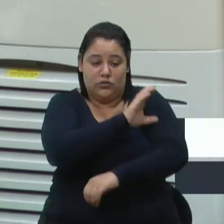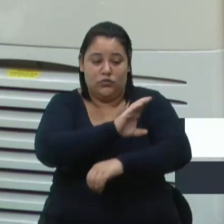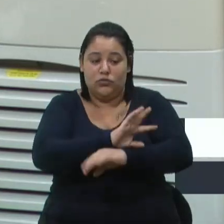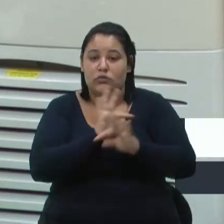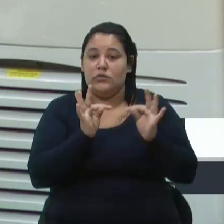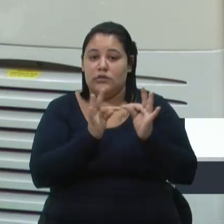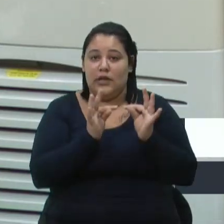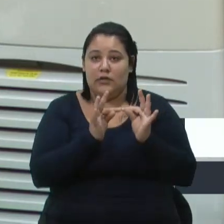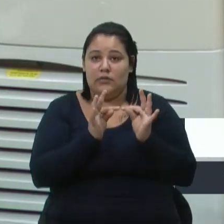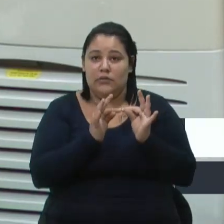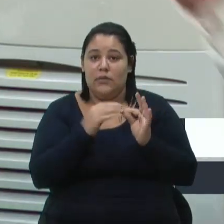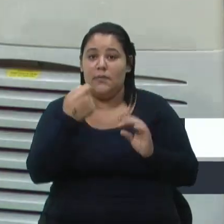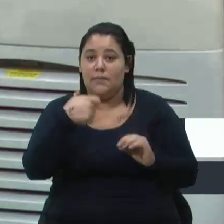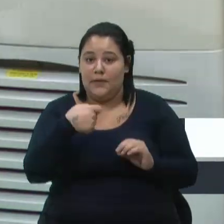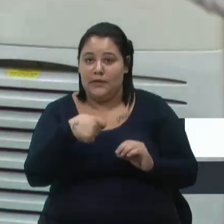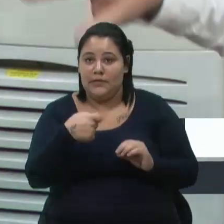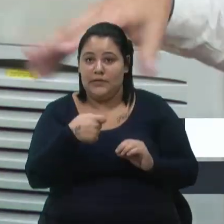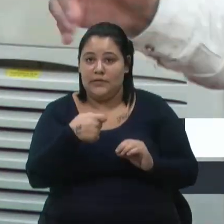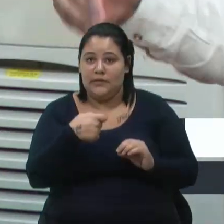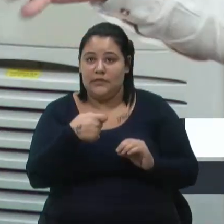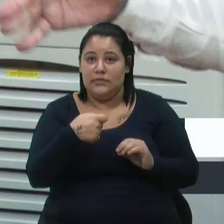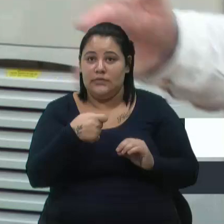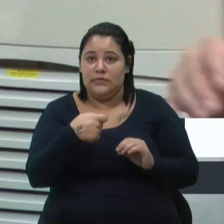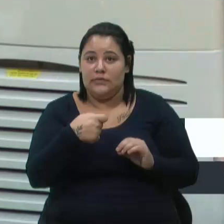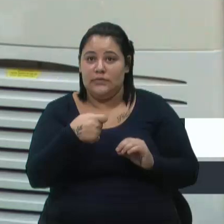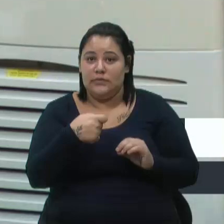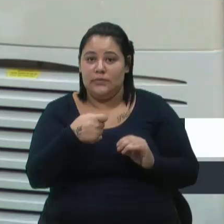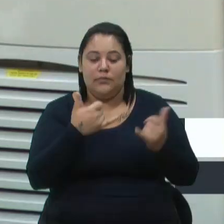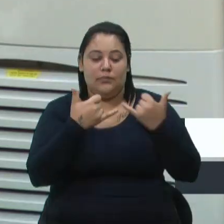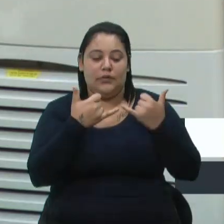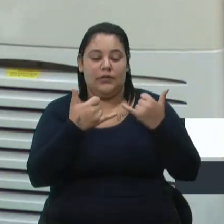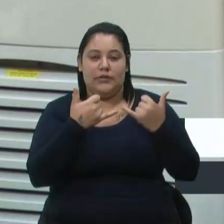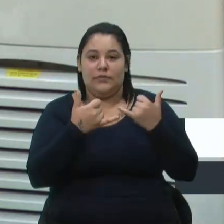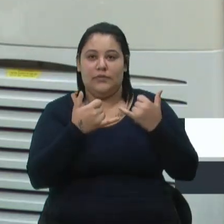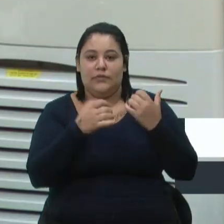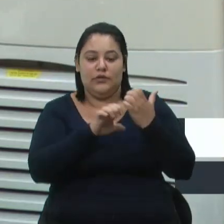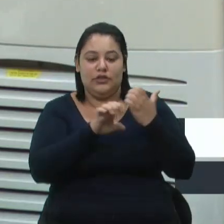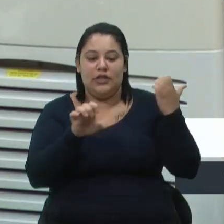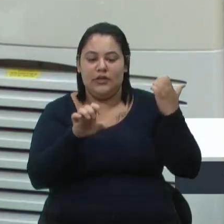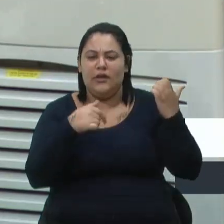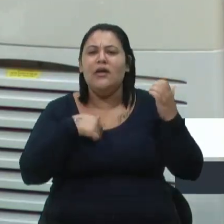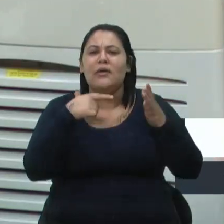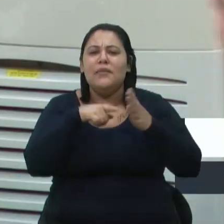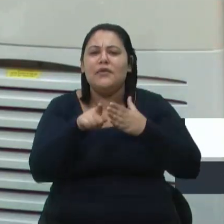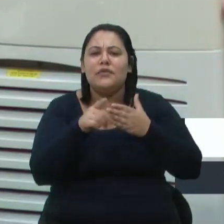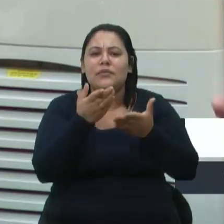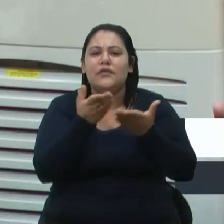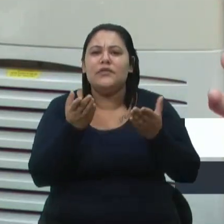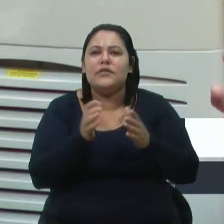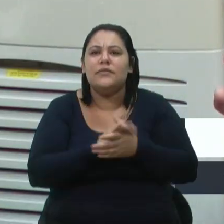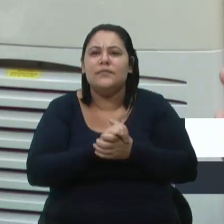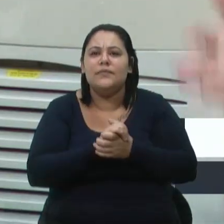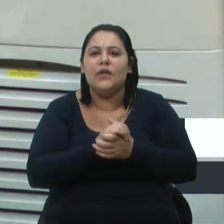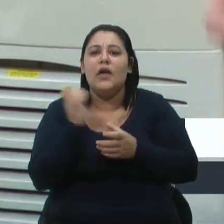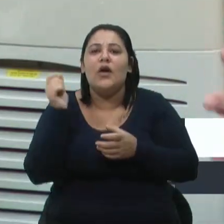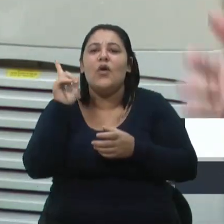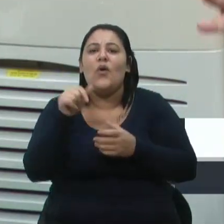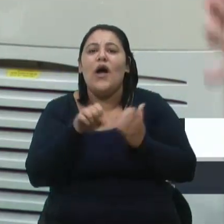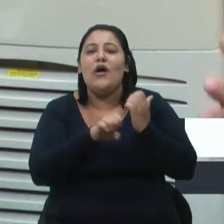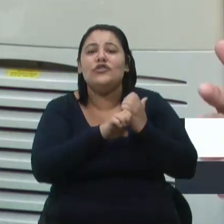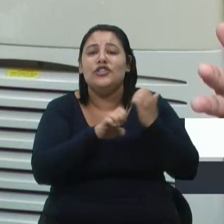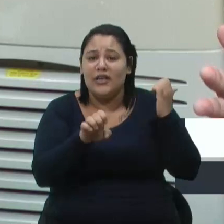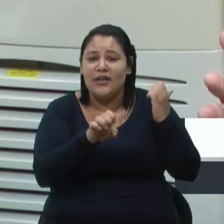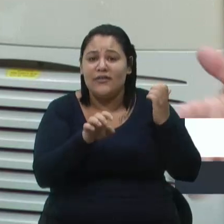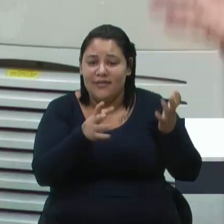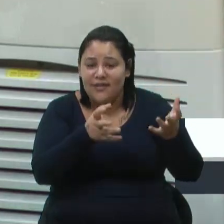que precisam ser ministrados, por exemplo, para engenheiro. Eu pergunto para vocês qual é o engenheiro que vai